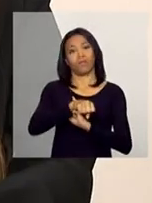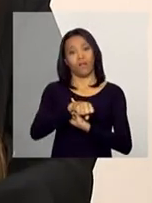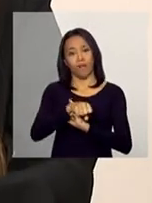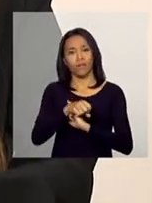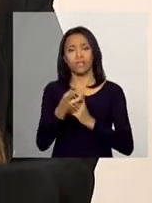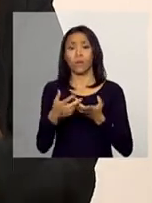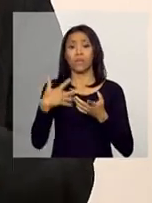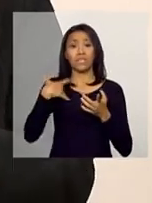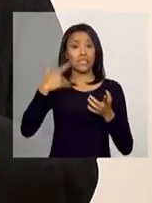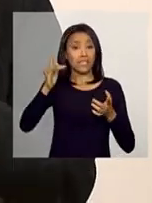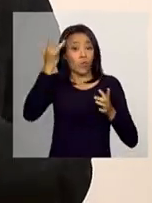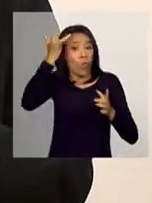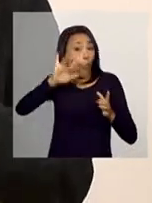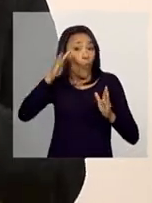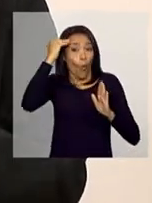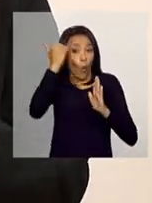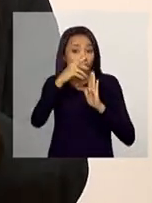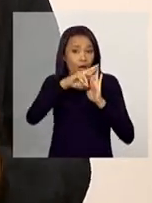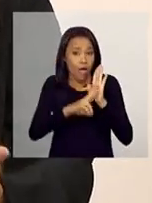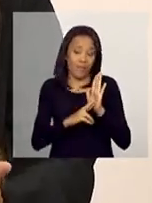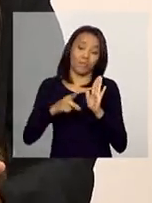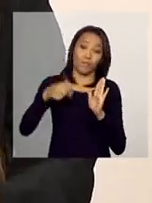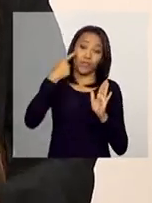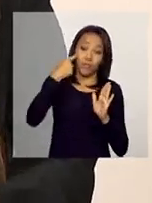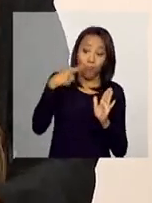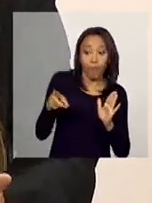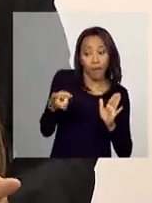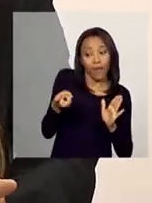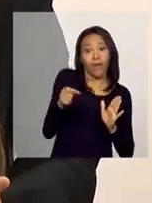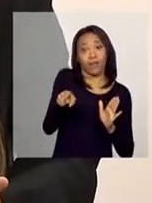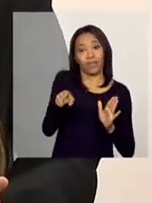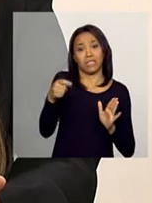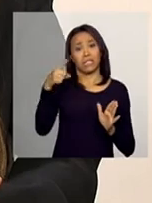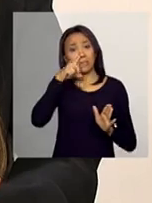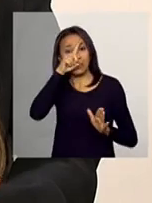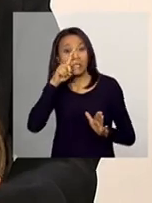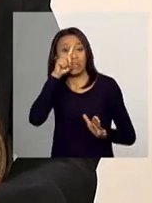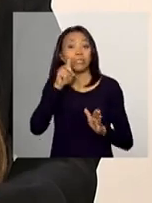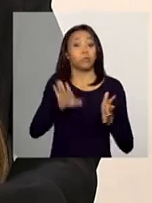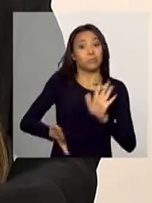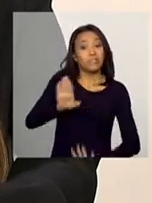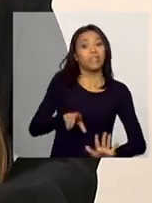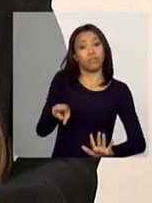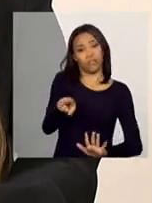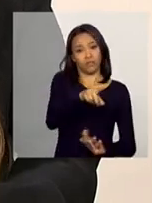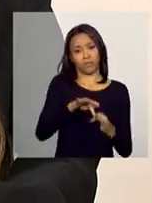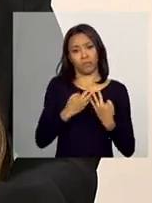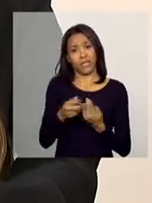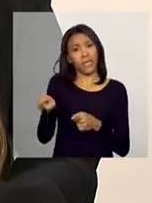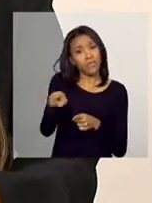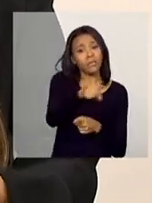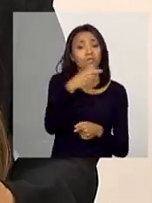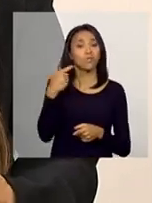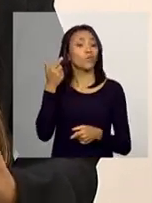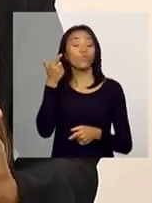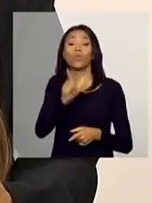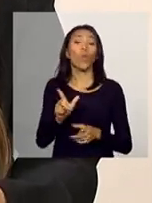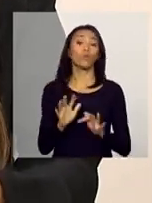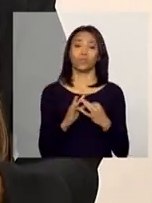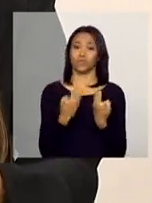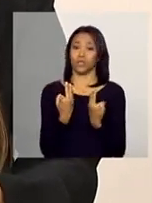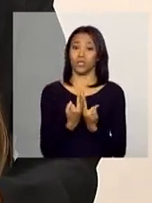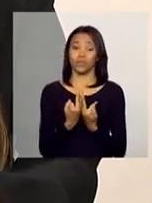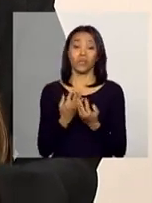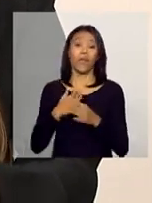de condicionalidades podem sinalizar maiores vulnerabilidades e risco, porque essas famílias não estão conseguindo garantir o acesso